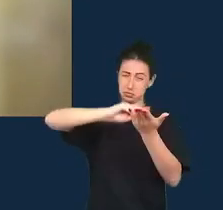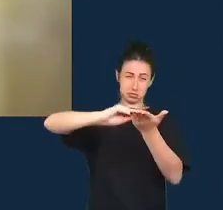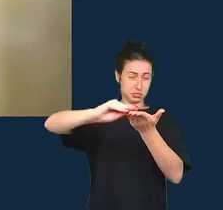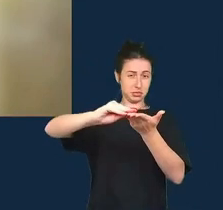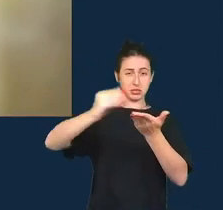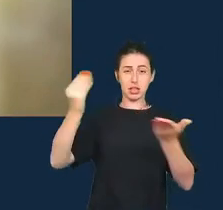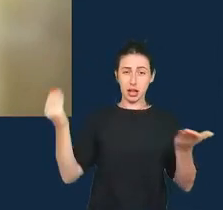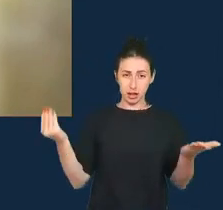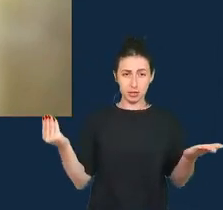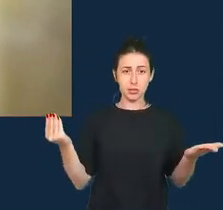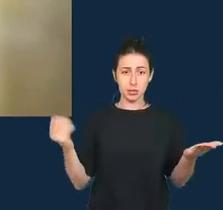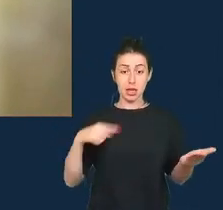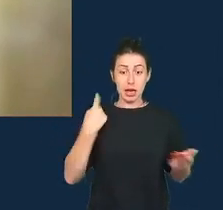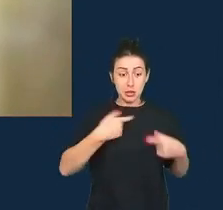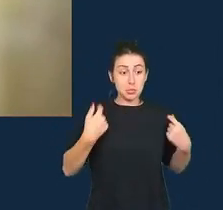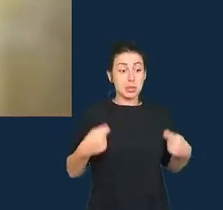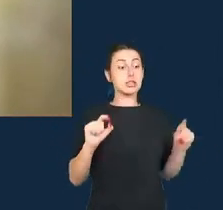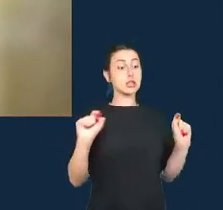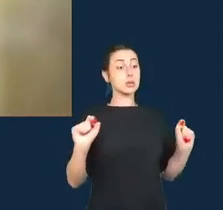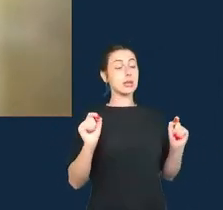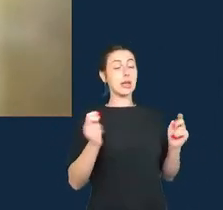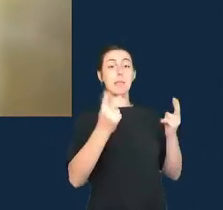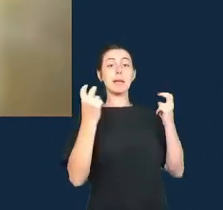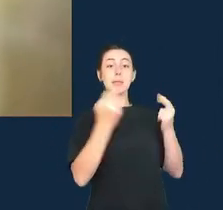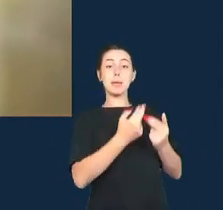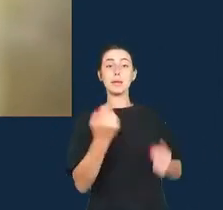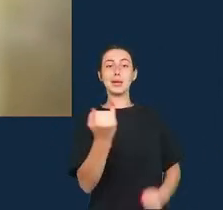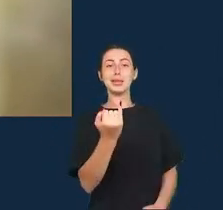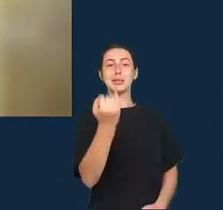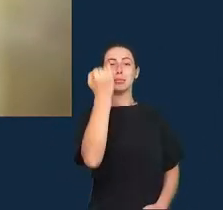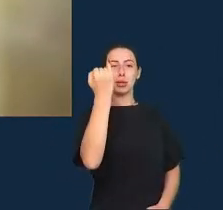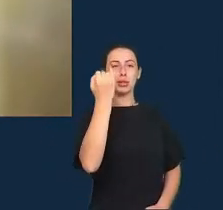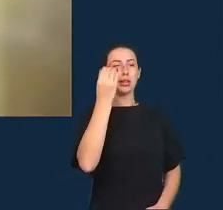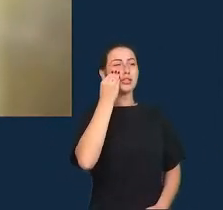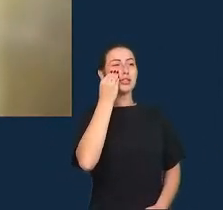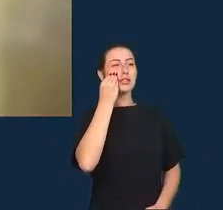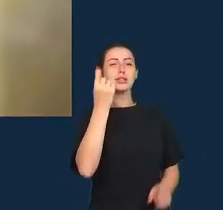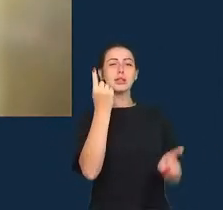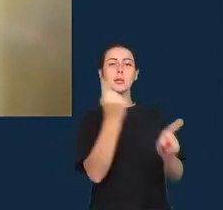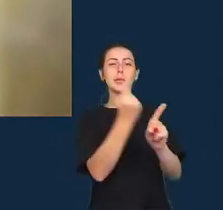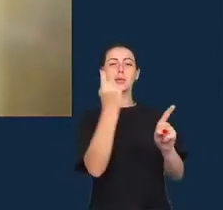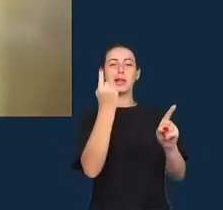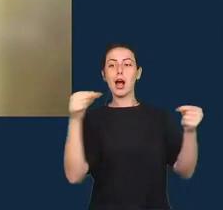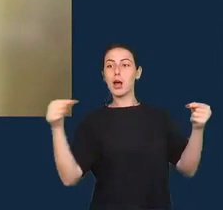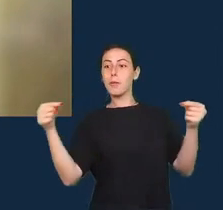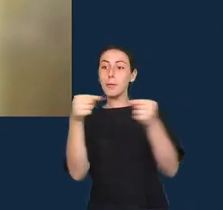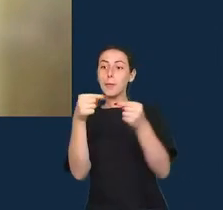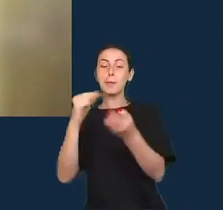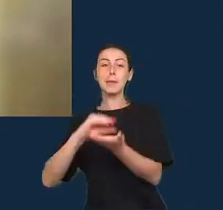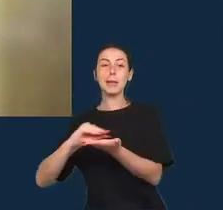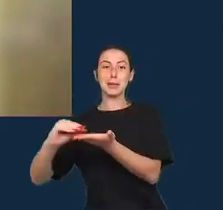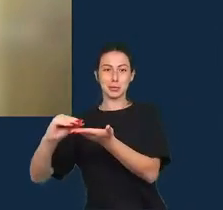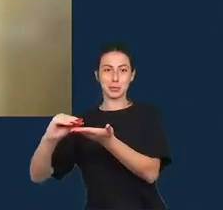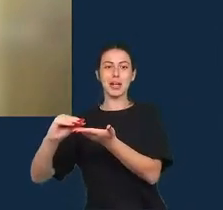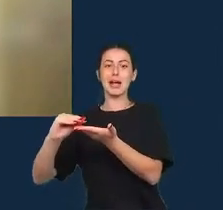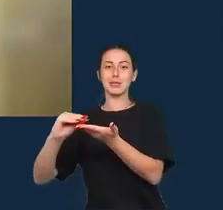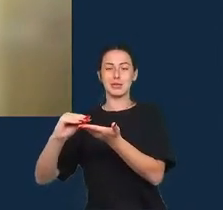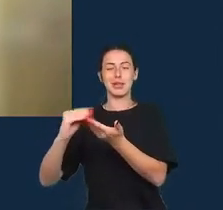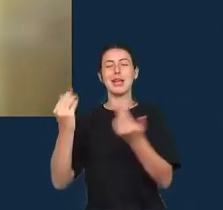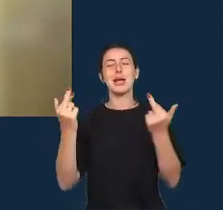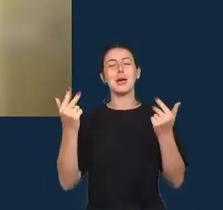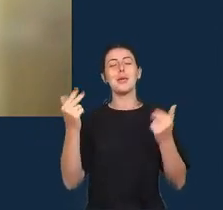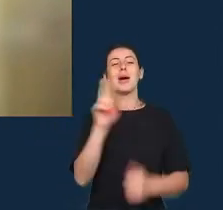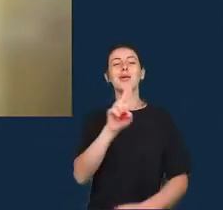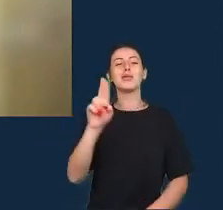limpeza dos dados ou seja quantos dados tratam fundamentalmente sobre como nós